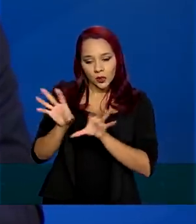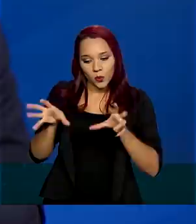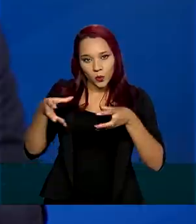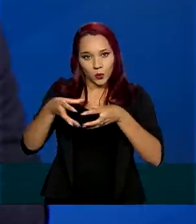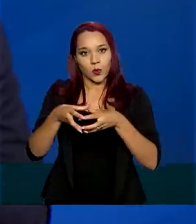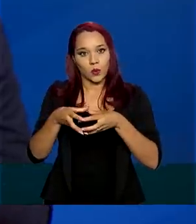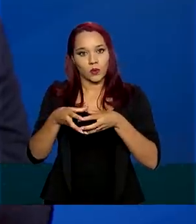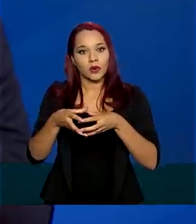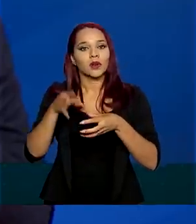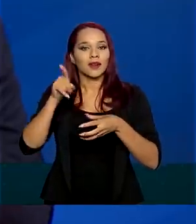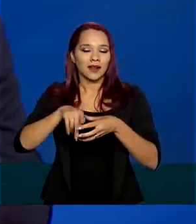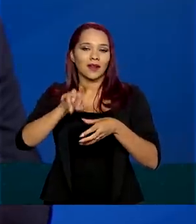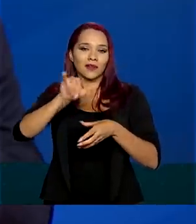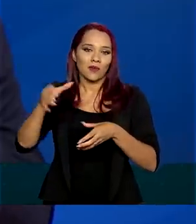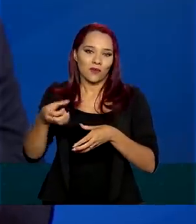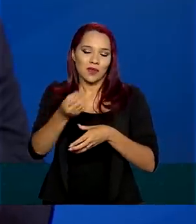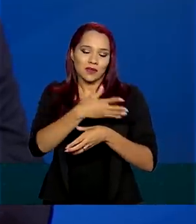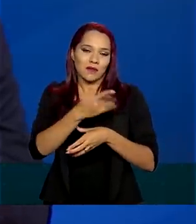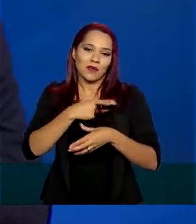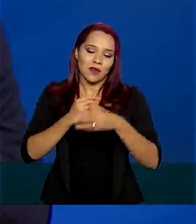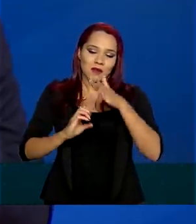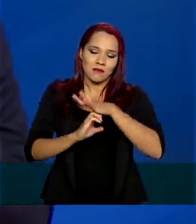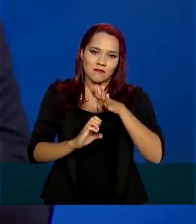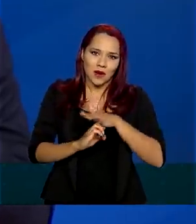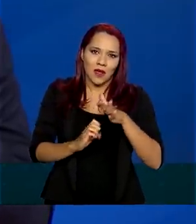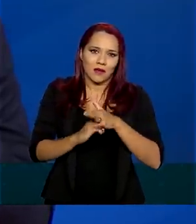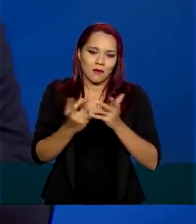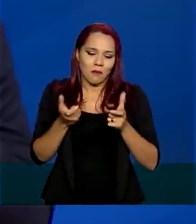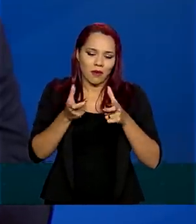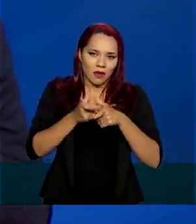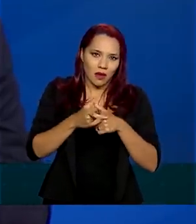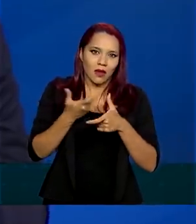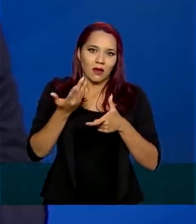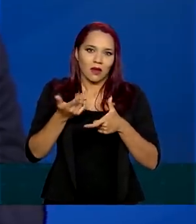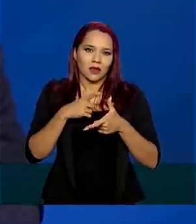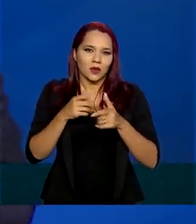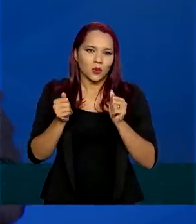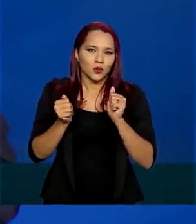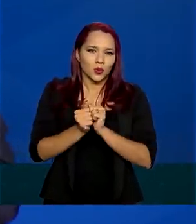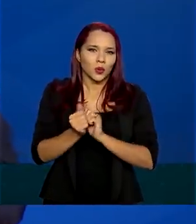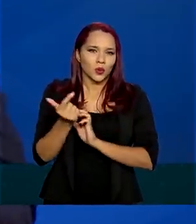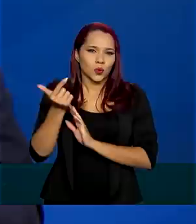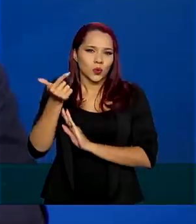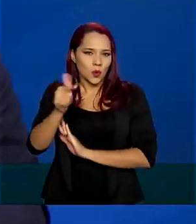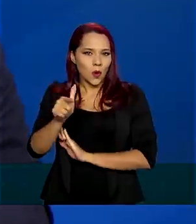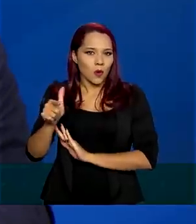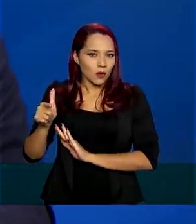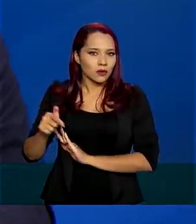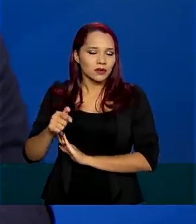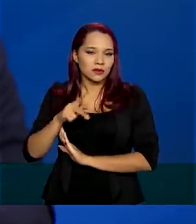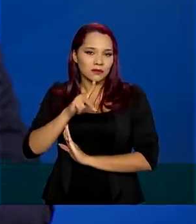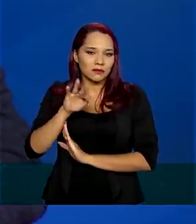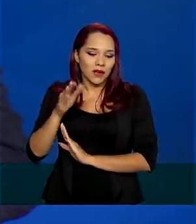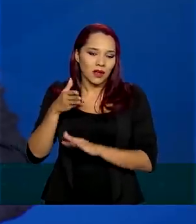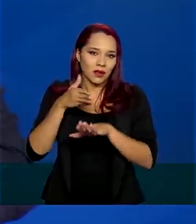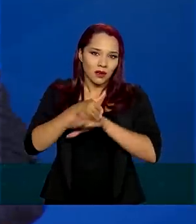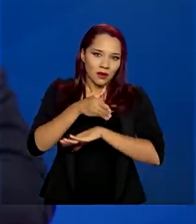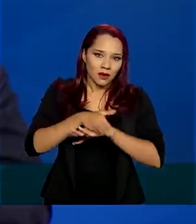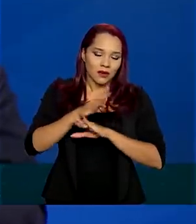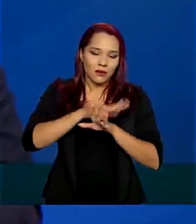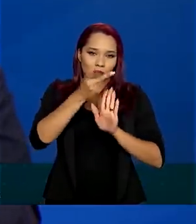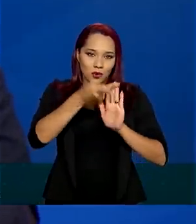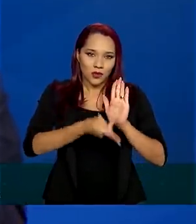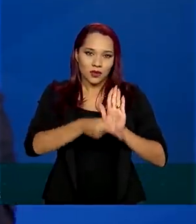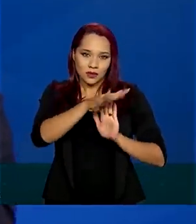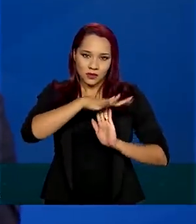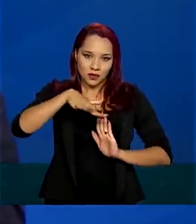inovações, são em pequenas empresas, microempresas, startups que queiram entrar com projetos